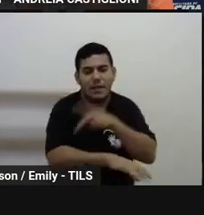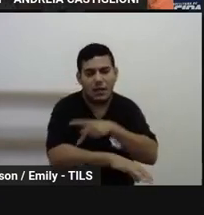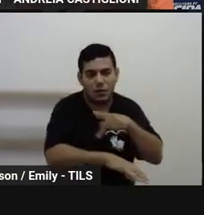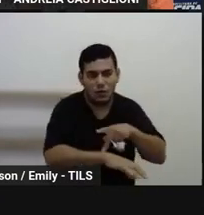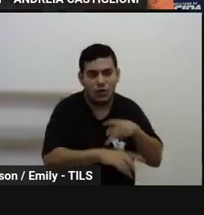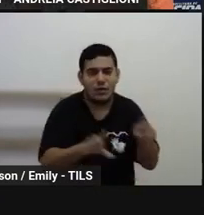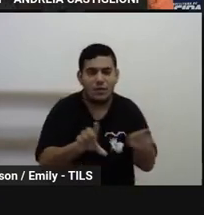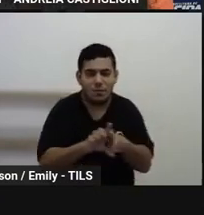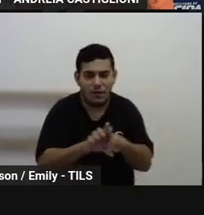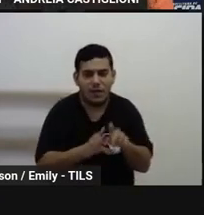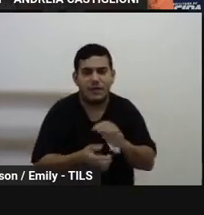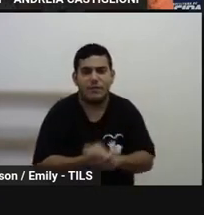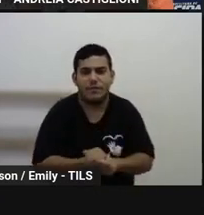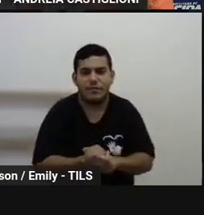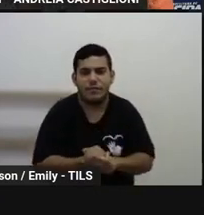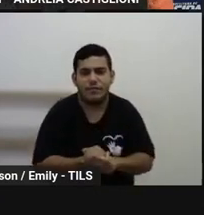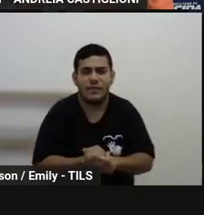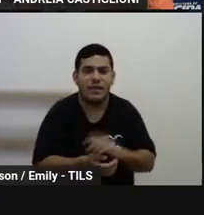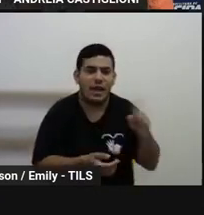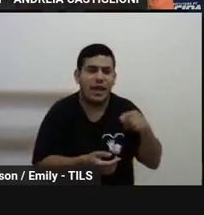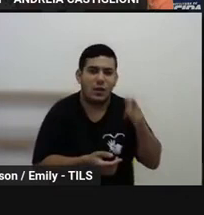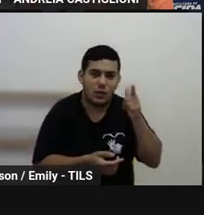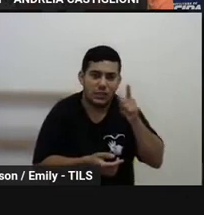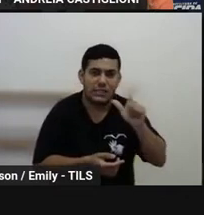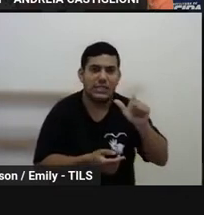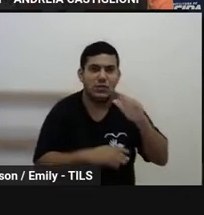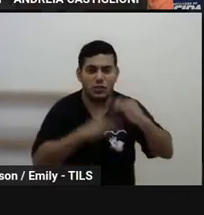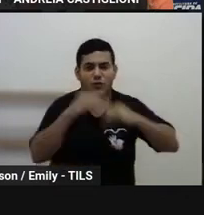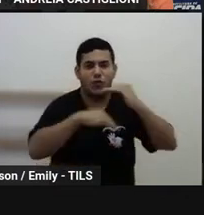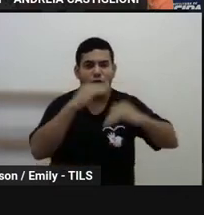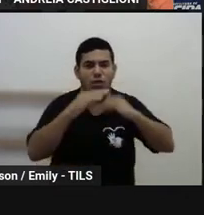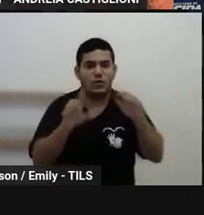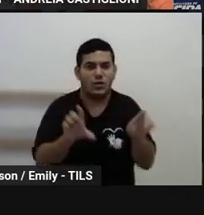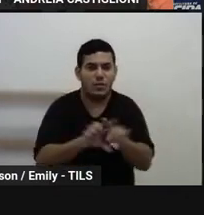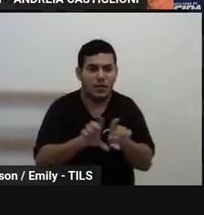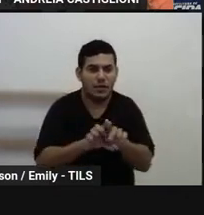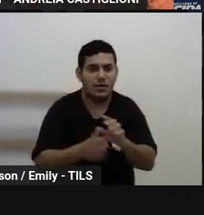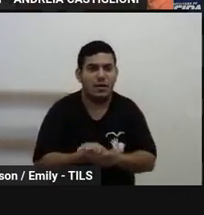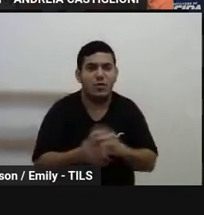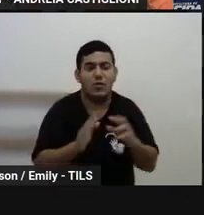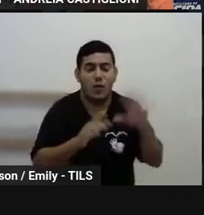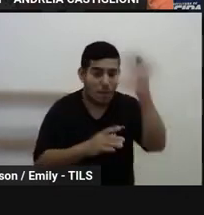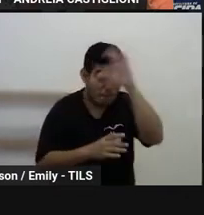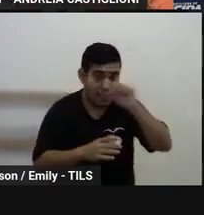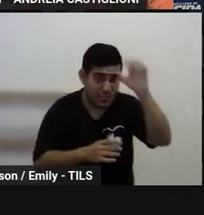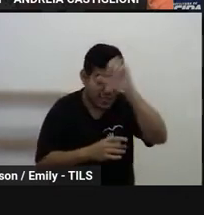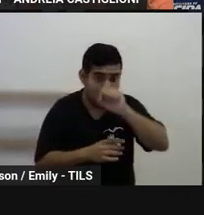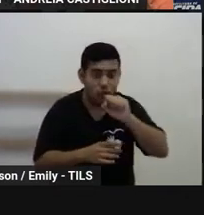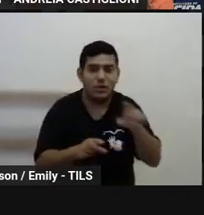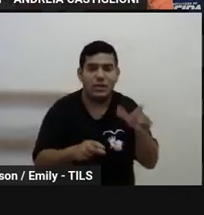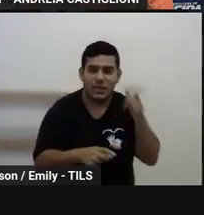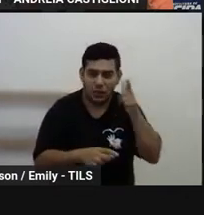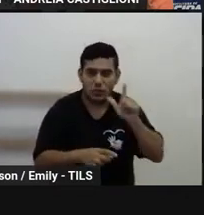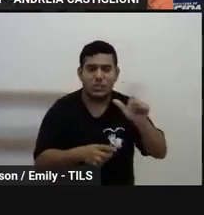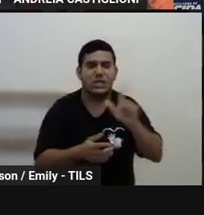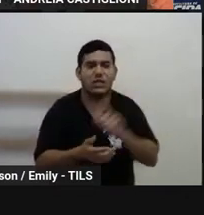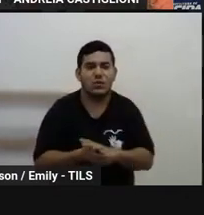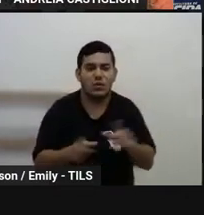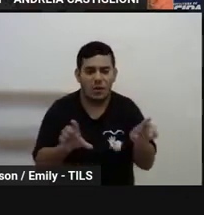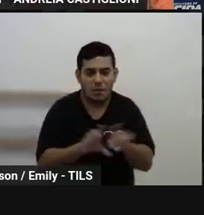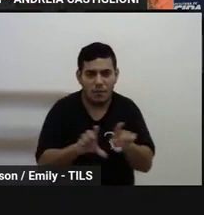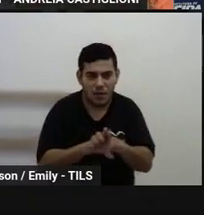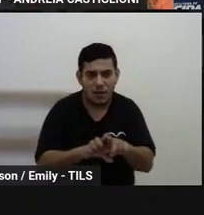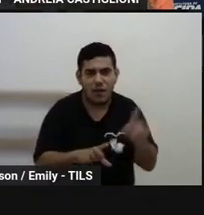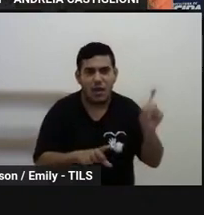sido bem conseguido ser desenvolvido. A aprendizagem, ela tem sido alcançada, pelo menos,